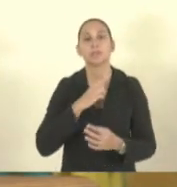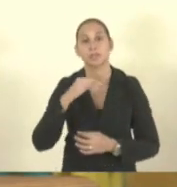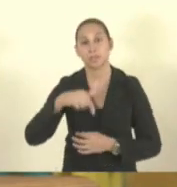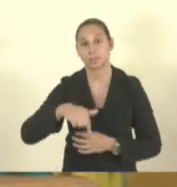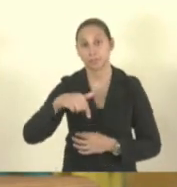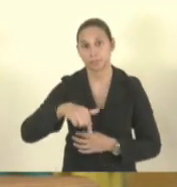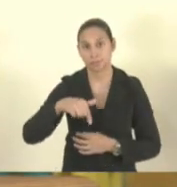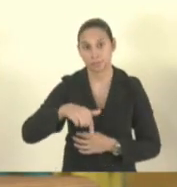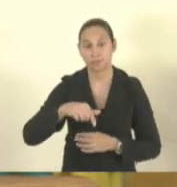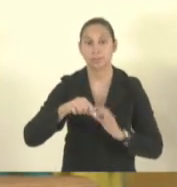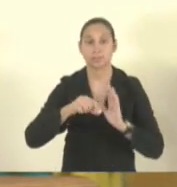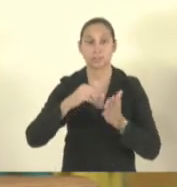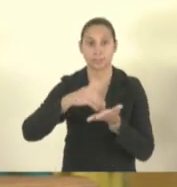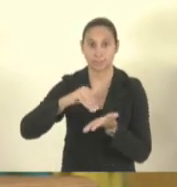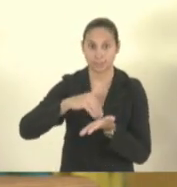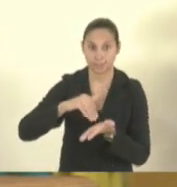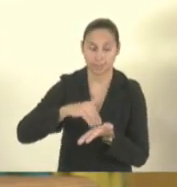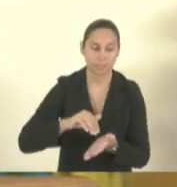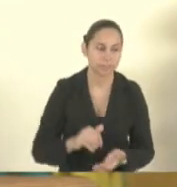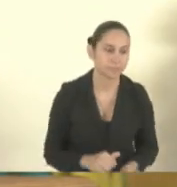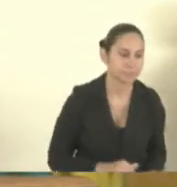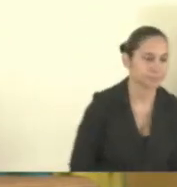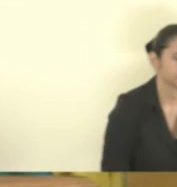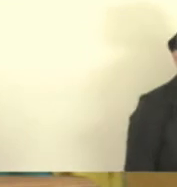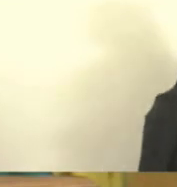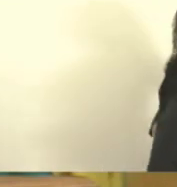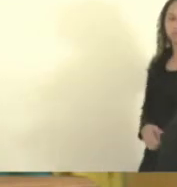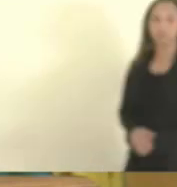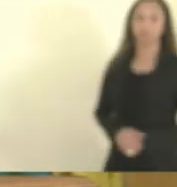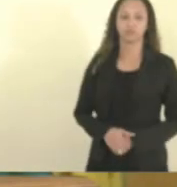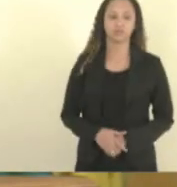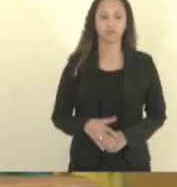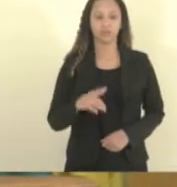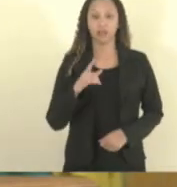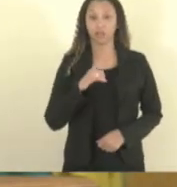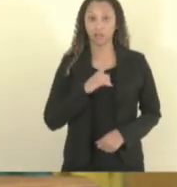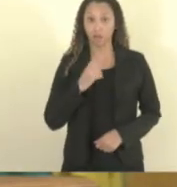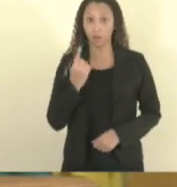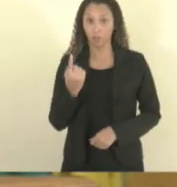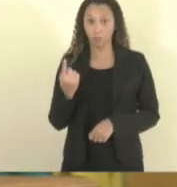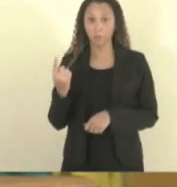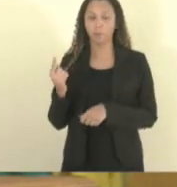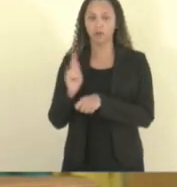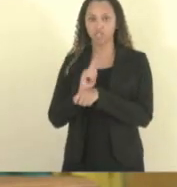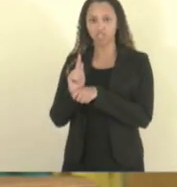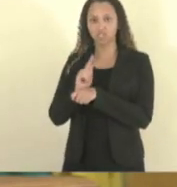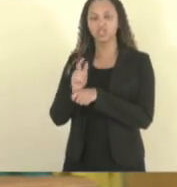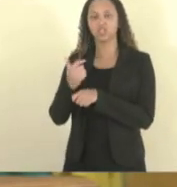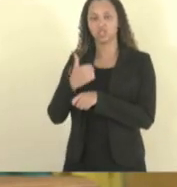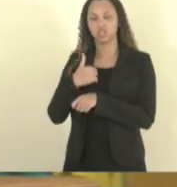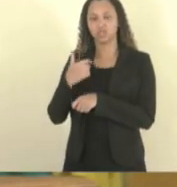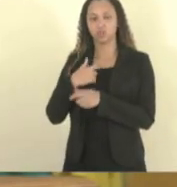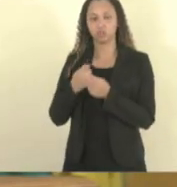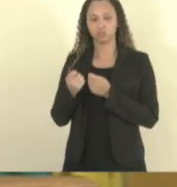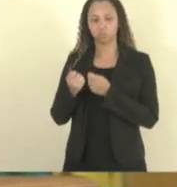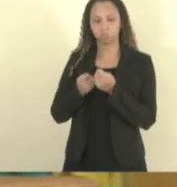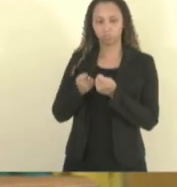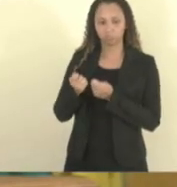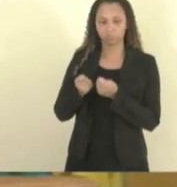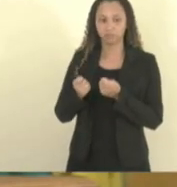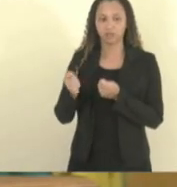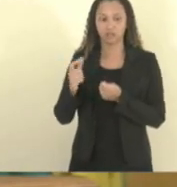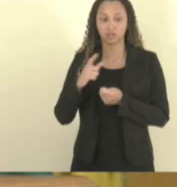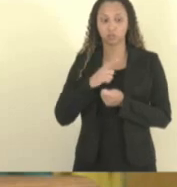Secretaria de Estado de Educação uma gerência que é a qual eu respondo dentro da nossa gerência a gente